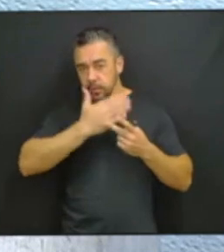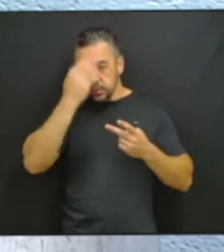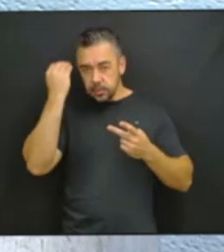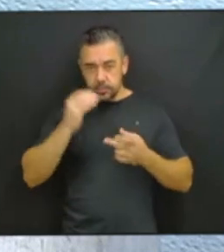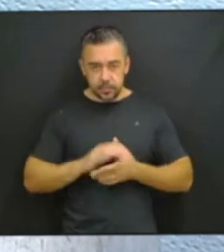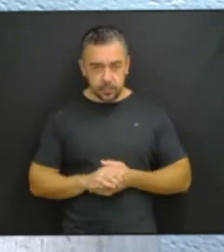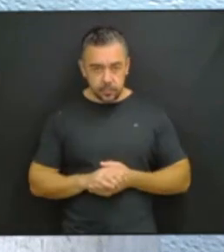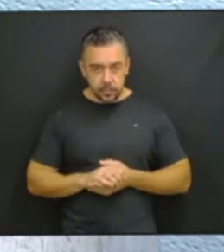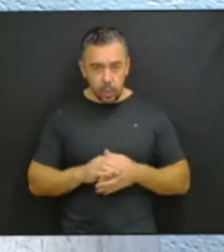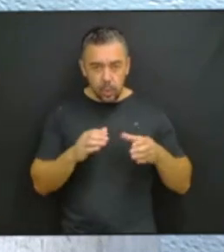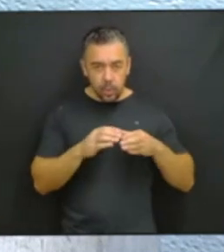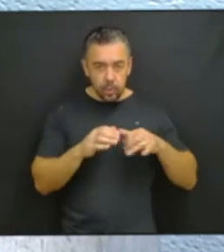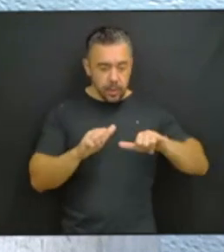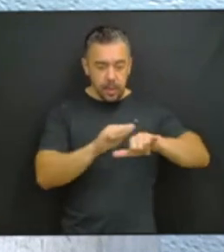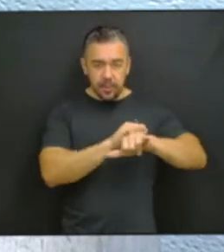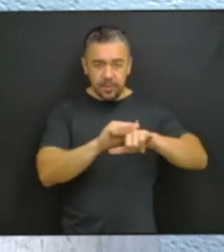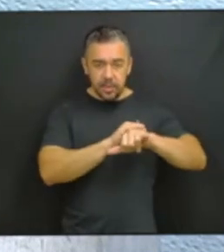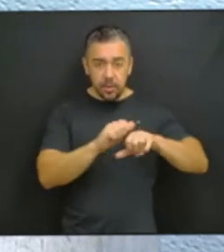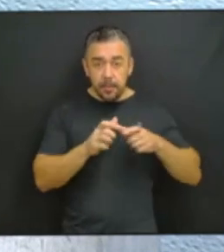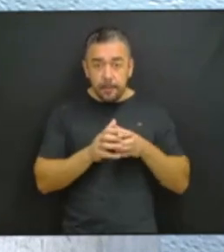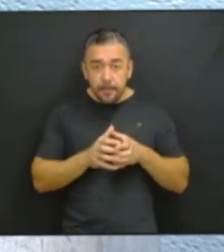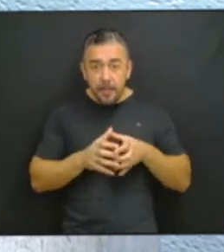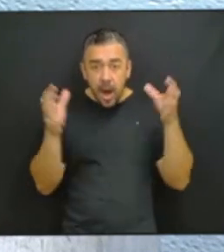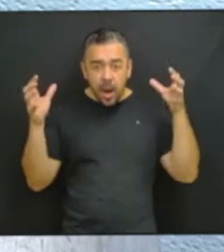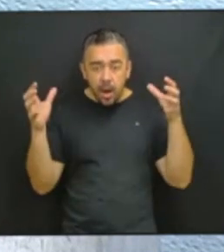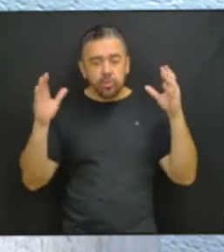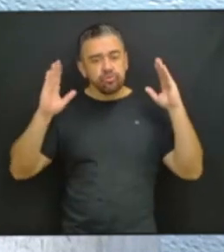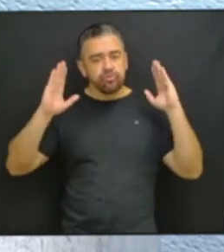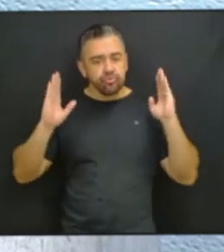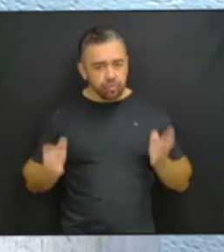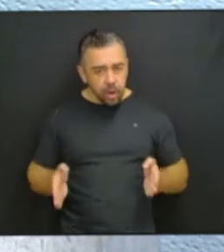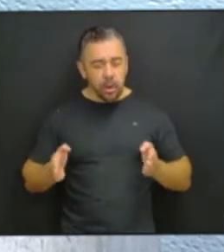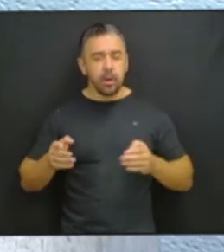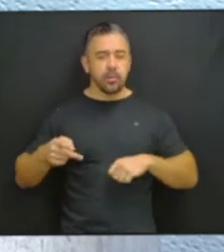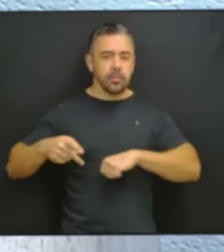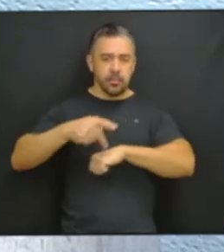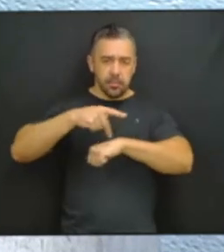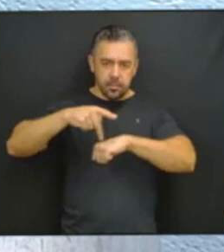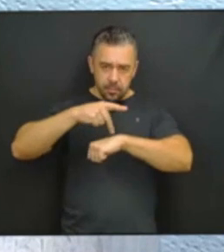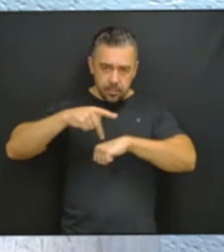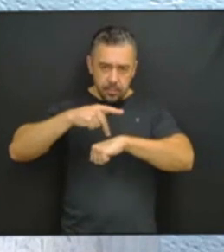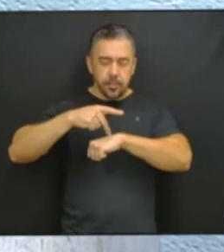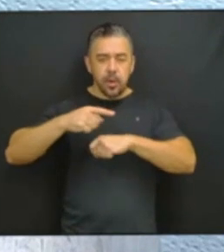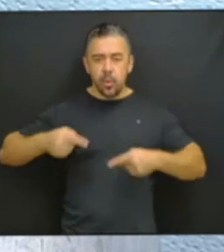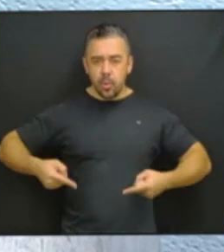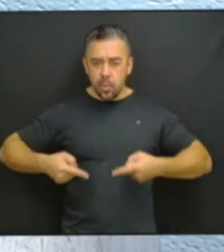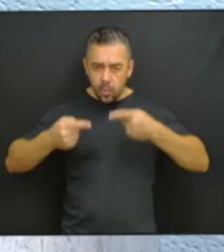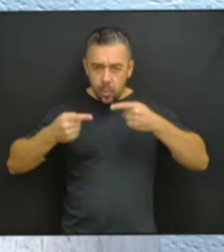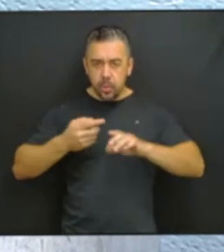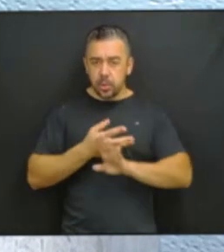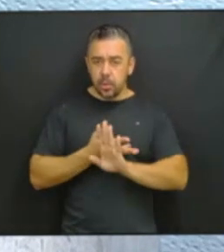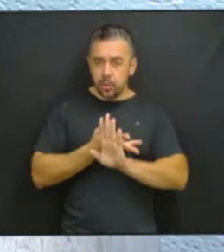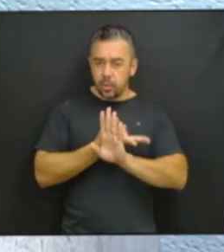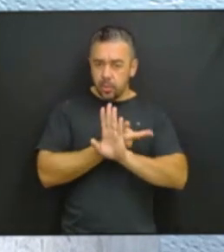Operação Lava Jato foi a maior, entre todas já realizadas no país, de combate à corrupção.